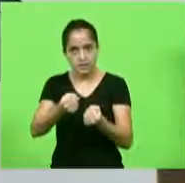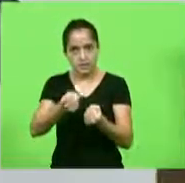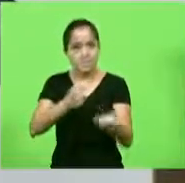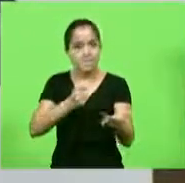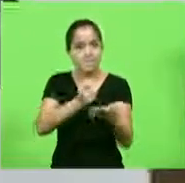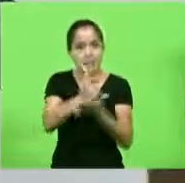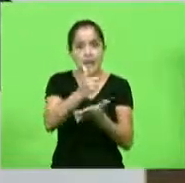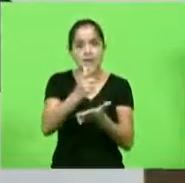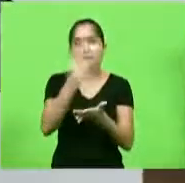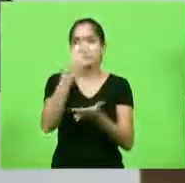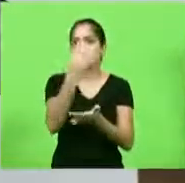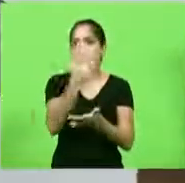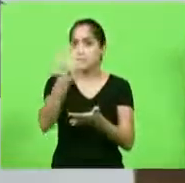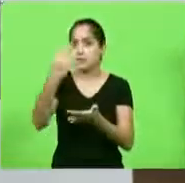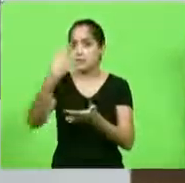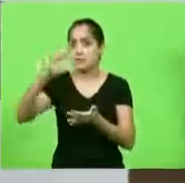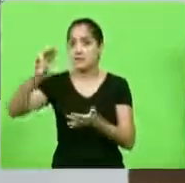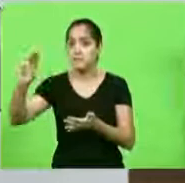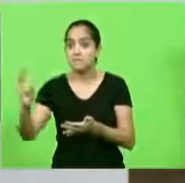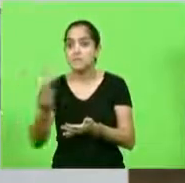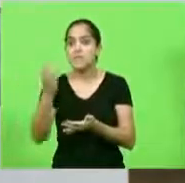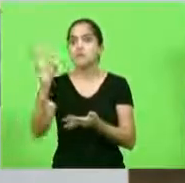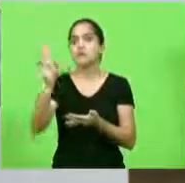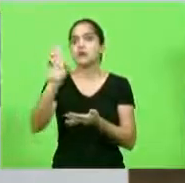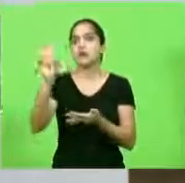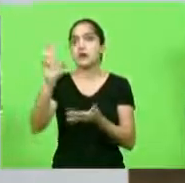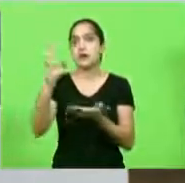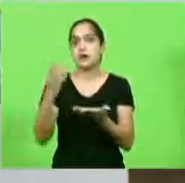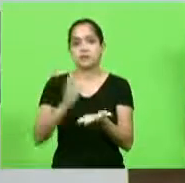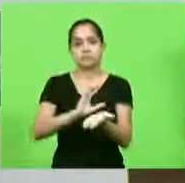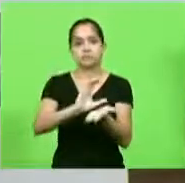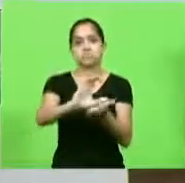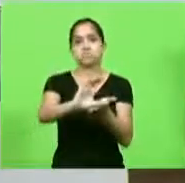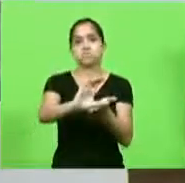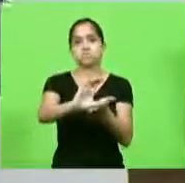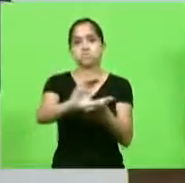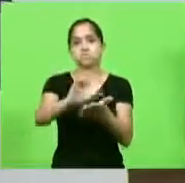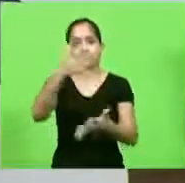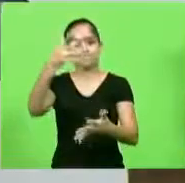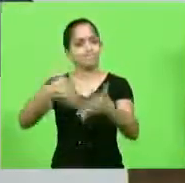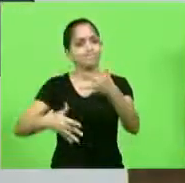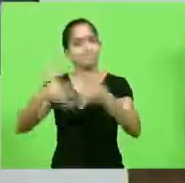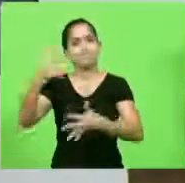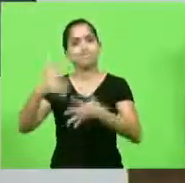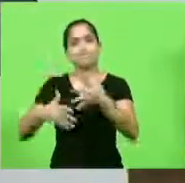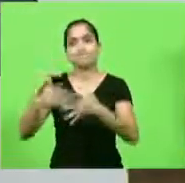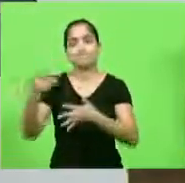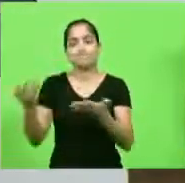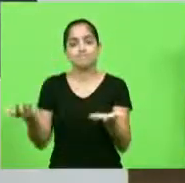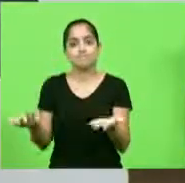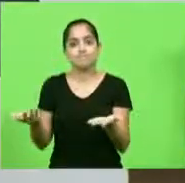33 milhões de reais, que zona de governo é esse então?